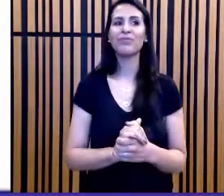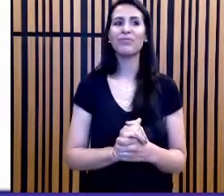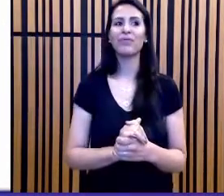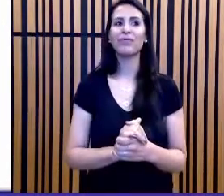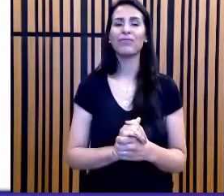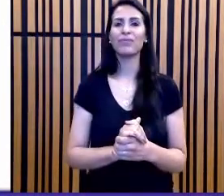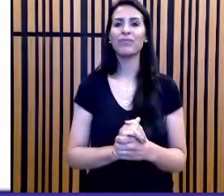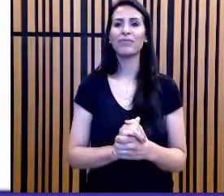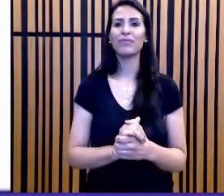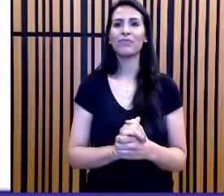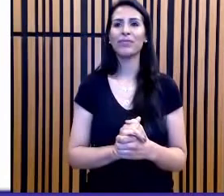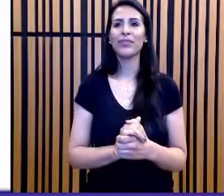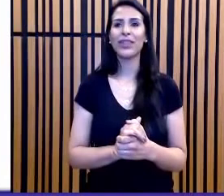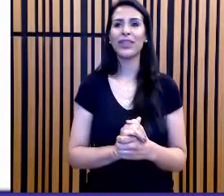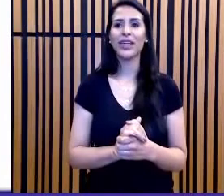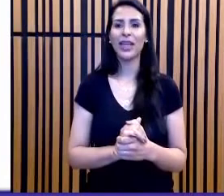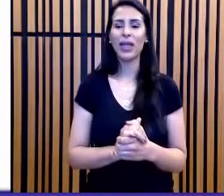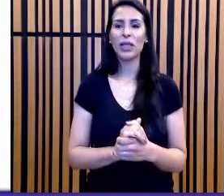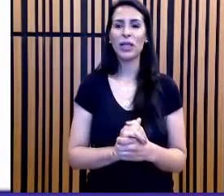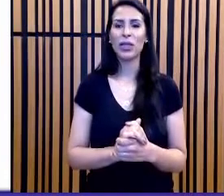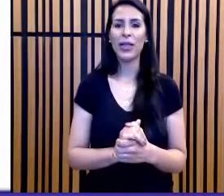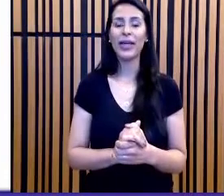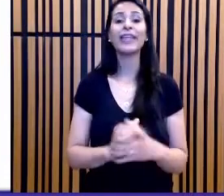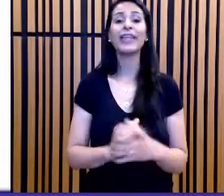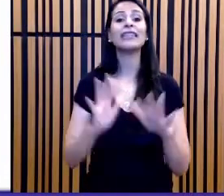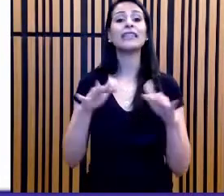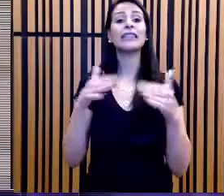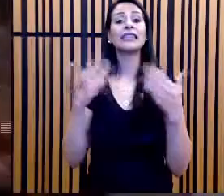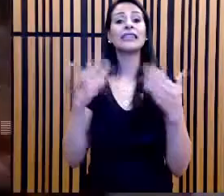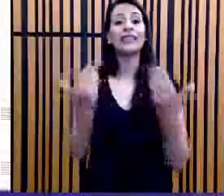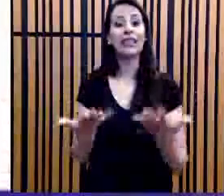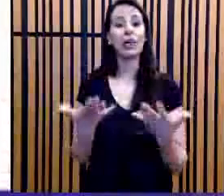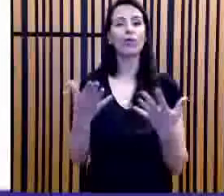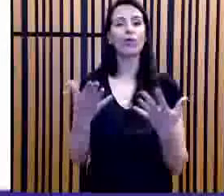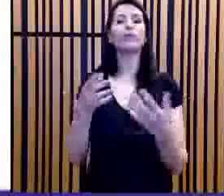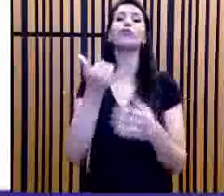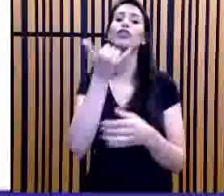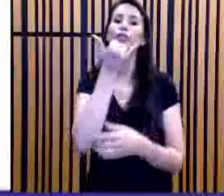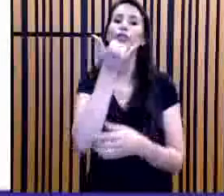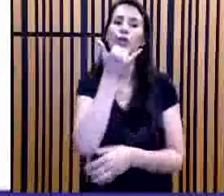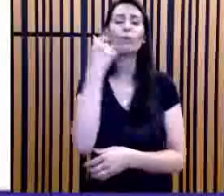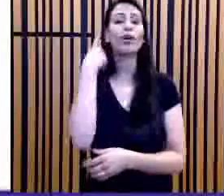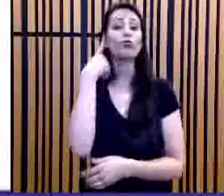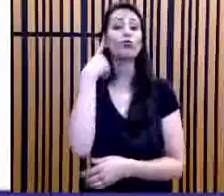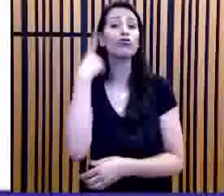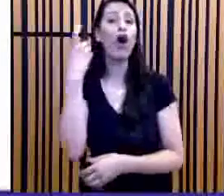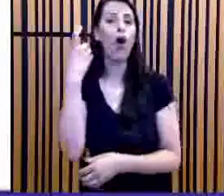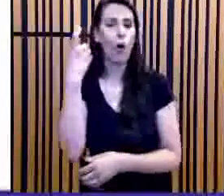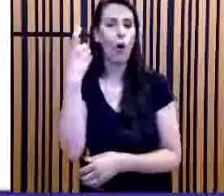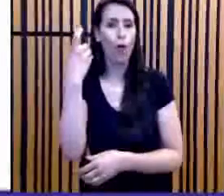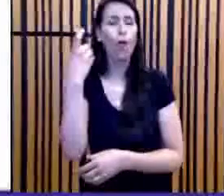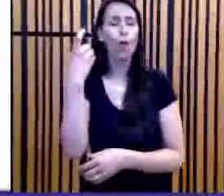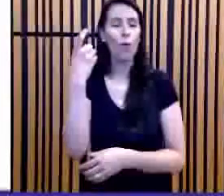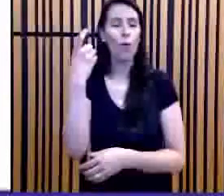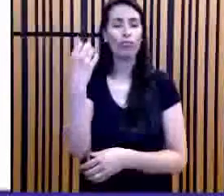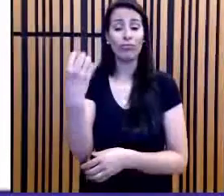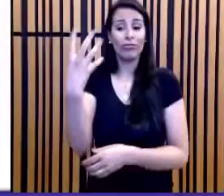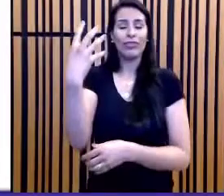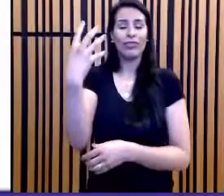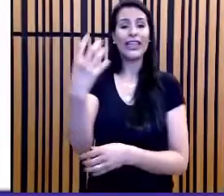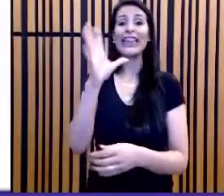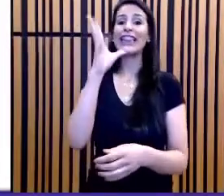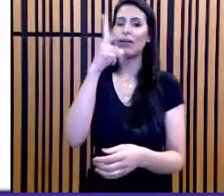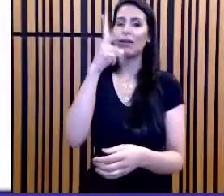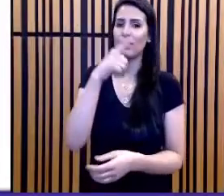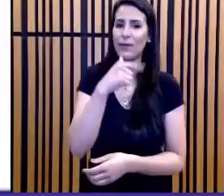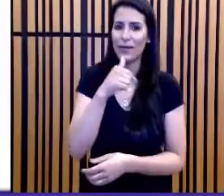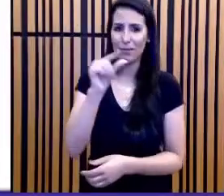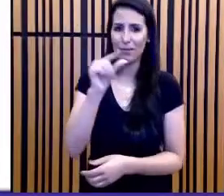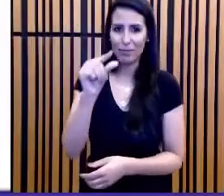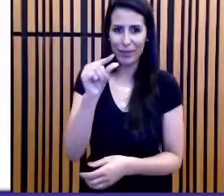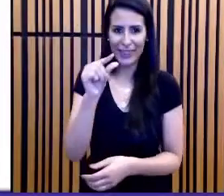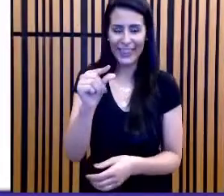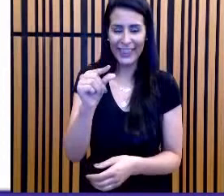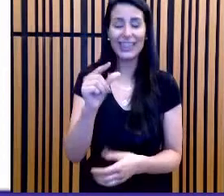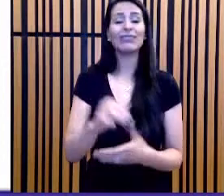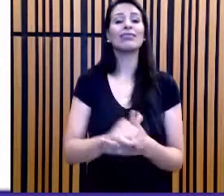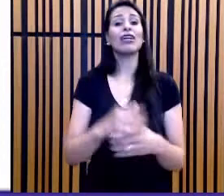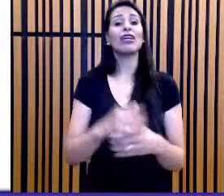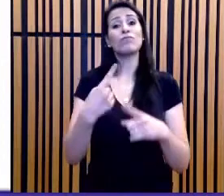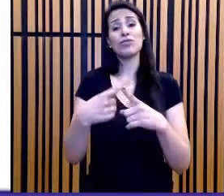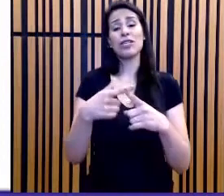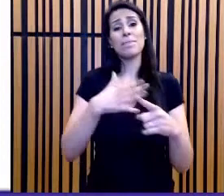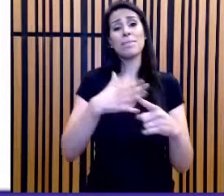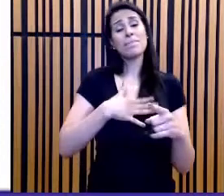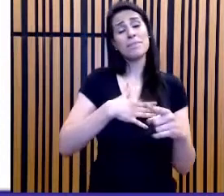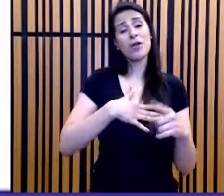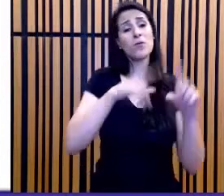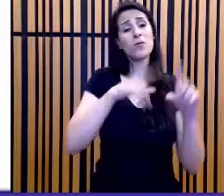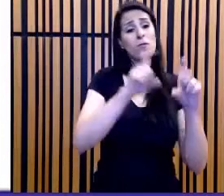Muito bem. O meu gongo demorou um pouquinho para entrar, porque eu estou usando um sistema emergencial aqui. Meu computador principal não está funcionando. Resolveu não ligar